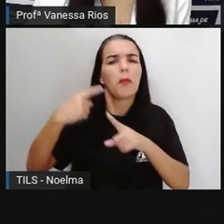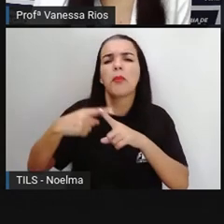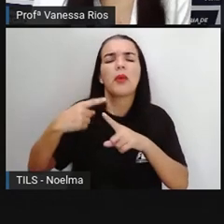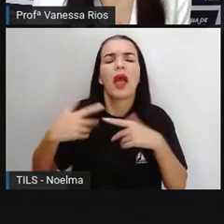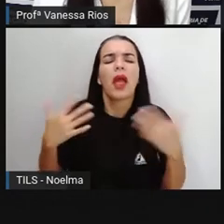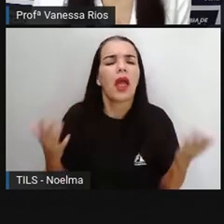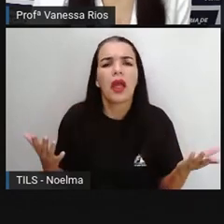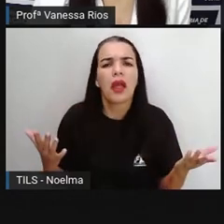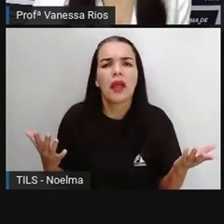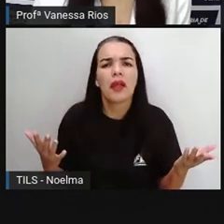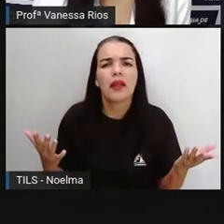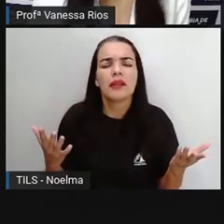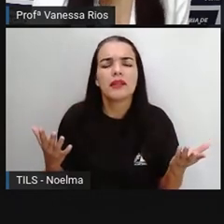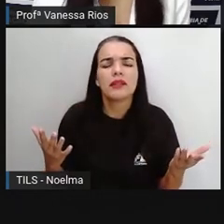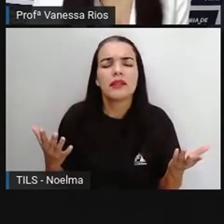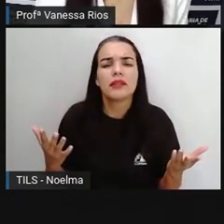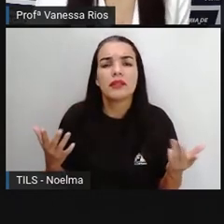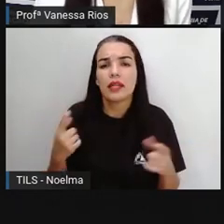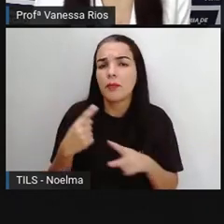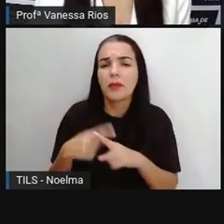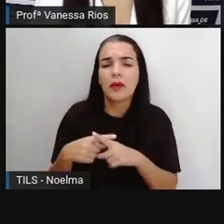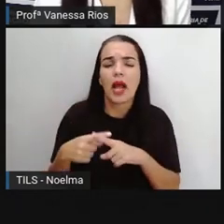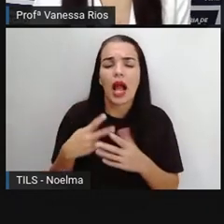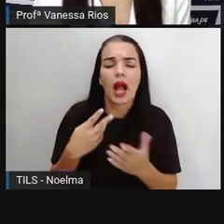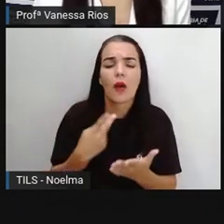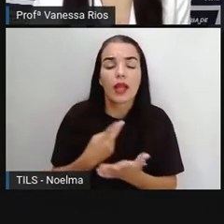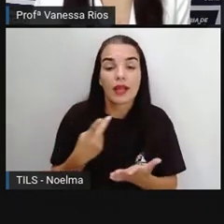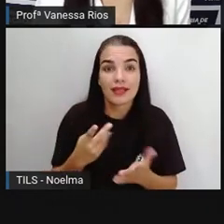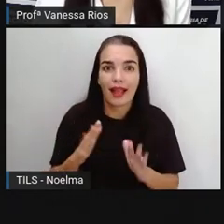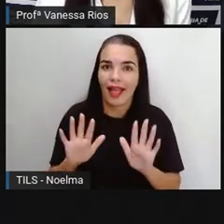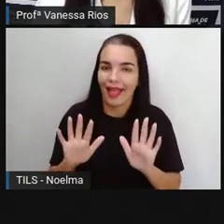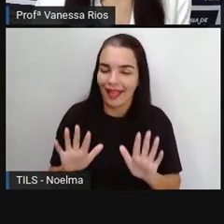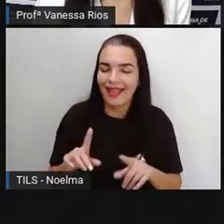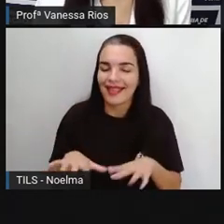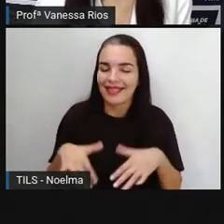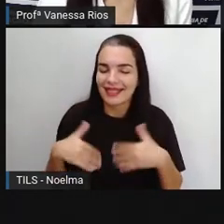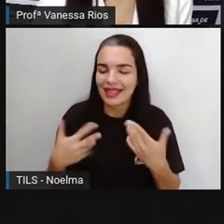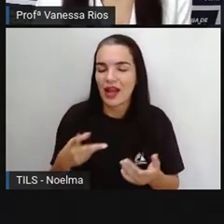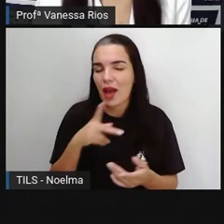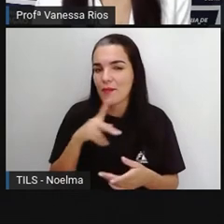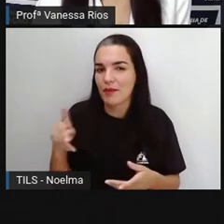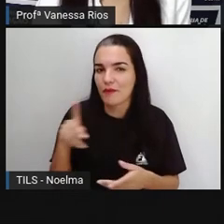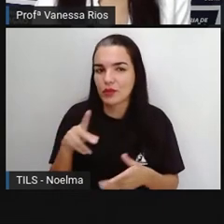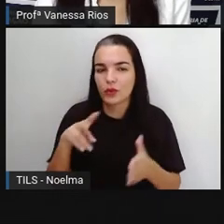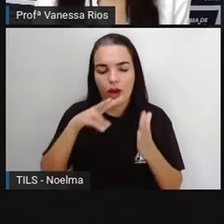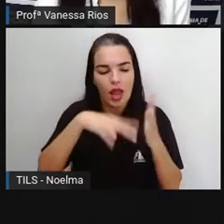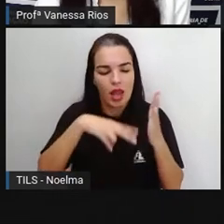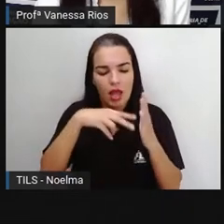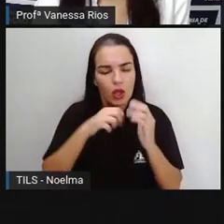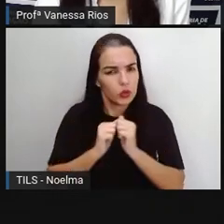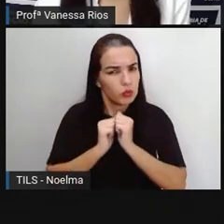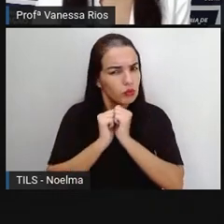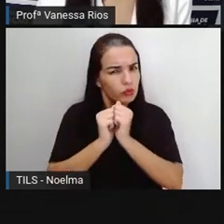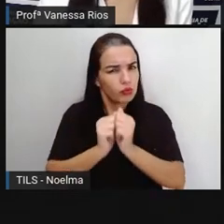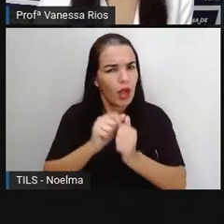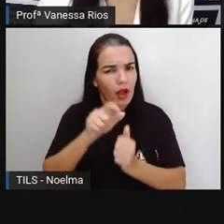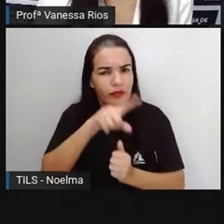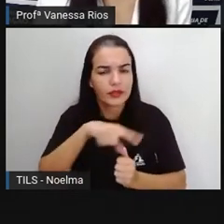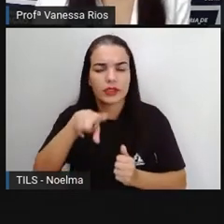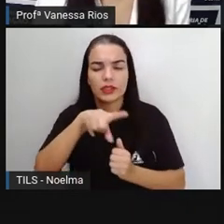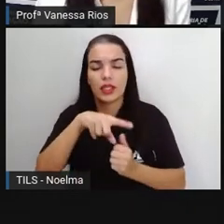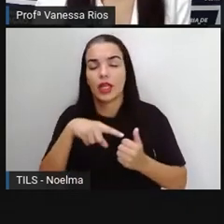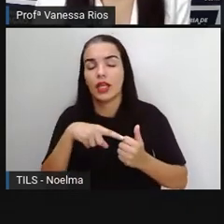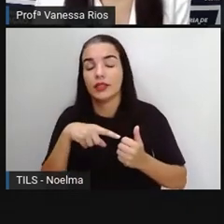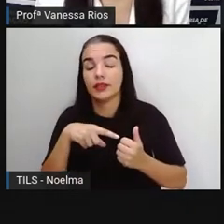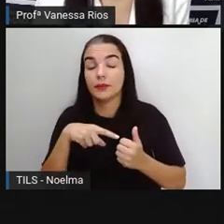texto? Para que serve, não é? A Pró até fez questão de mostrar, né? De ler junto com vocês aí essa parte do